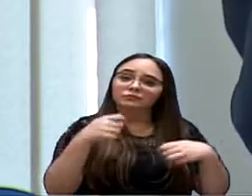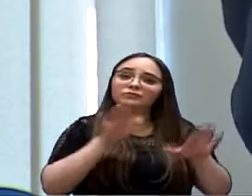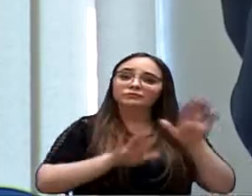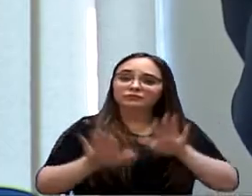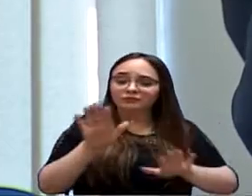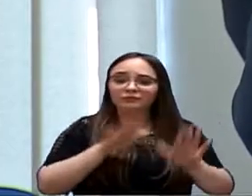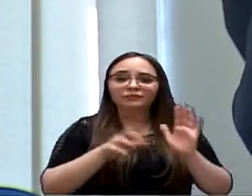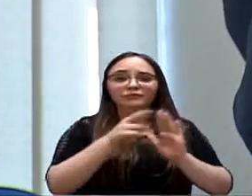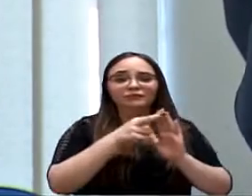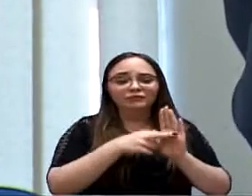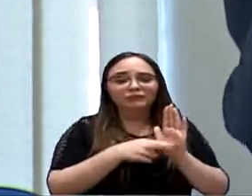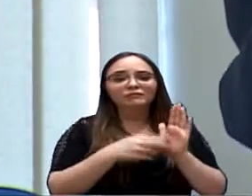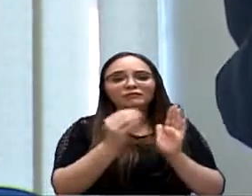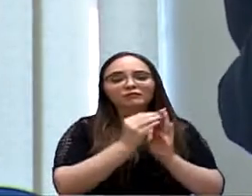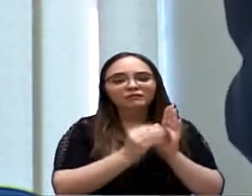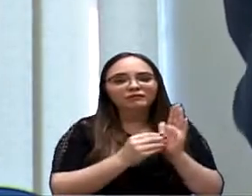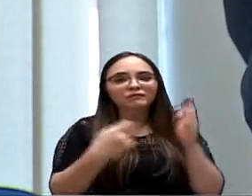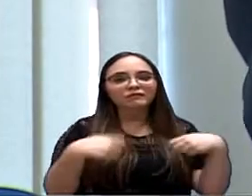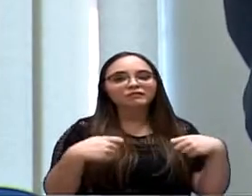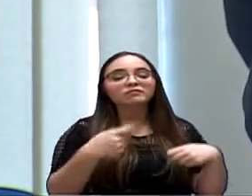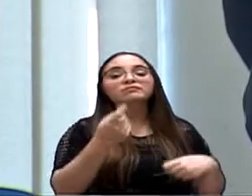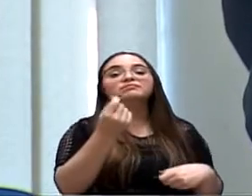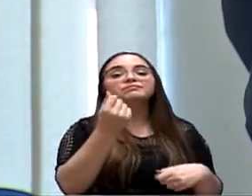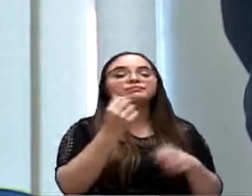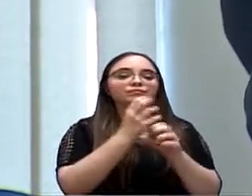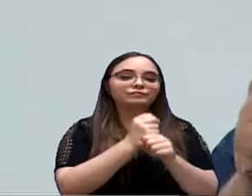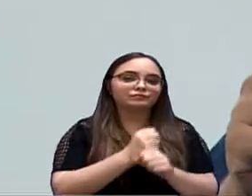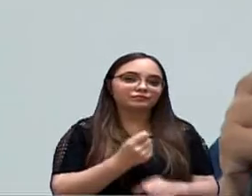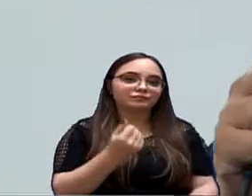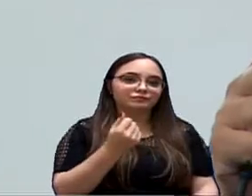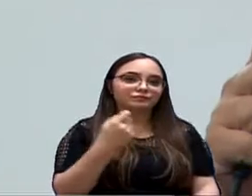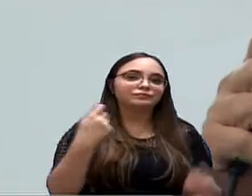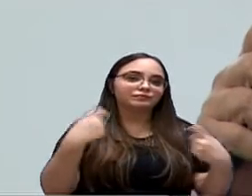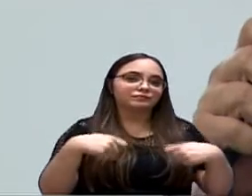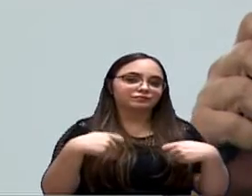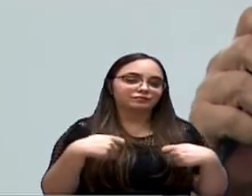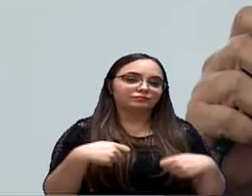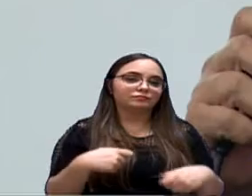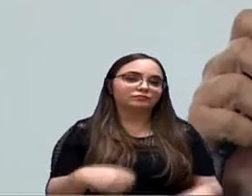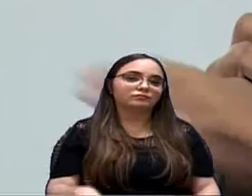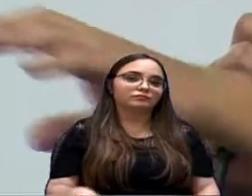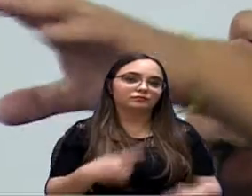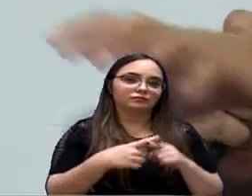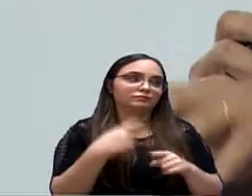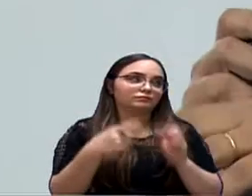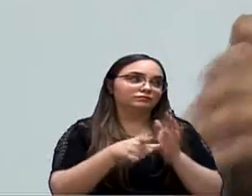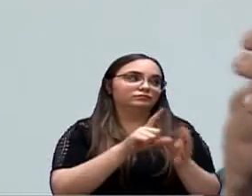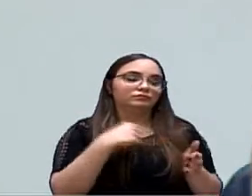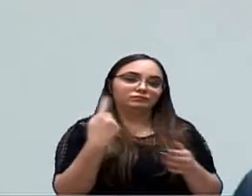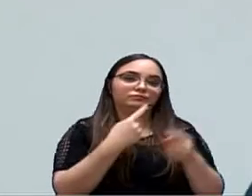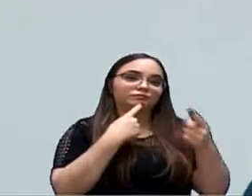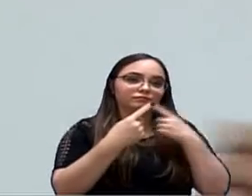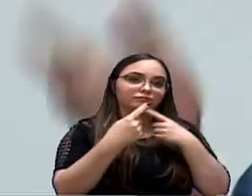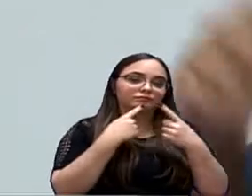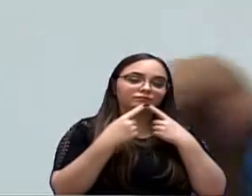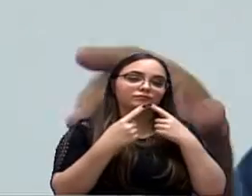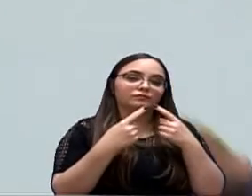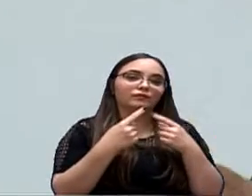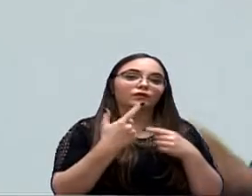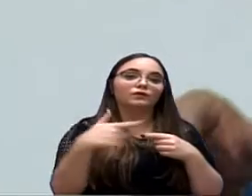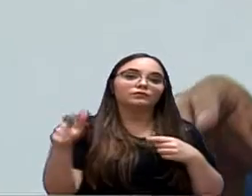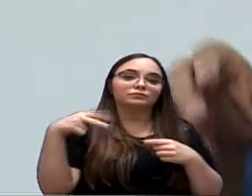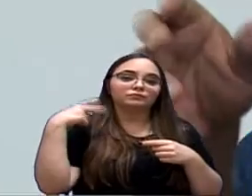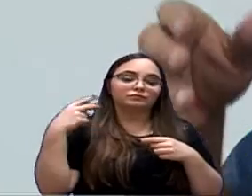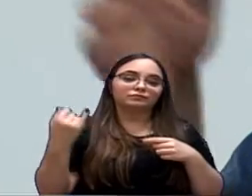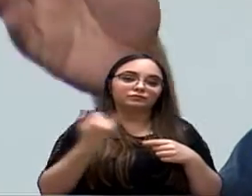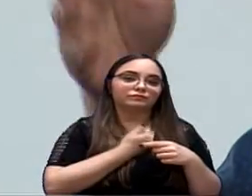no relatório de Espera, deixa fazer uma pergunta. E o valor da mitigatória? Quanto tem que ser do empreendimento? O valor prefeitura. Nós estávamos discutindo aqui no bastidor, teve outro vereador